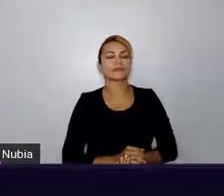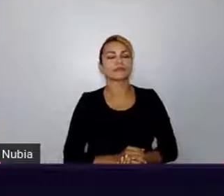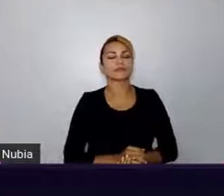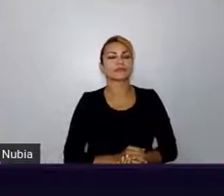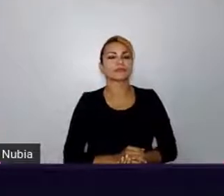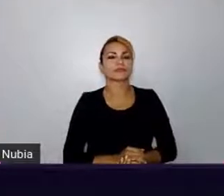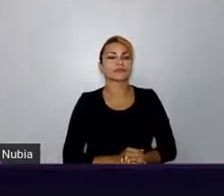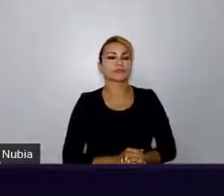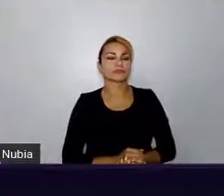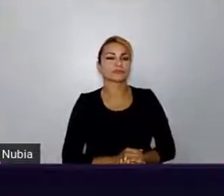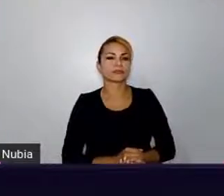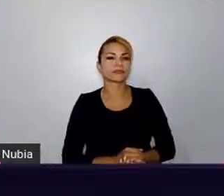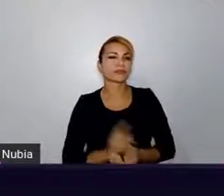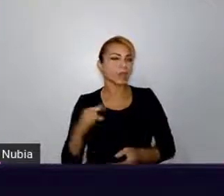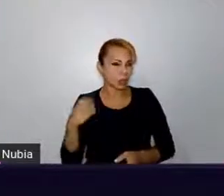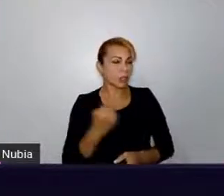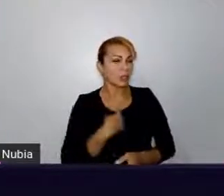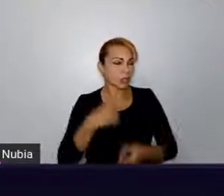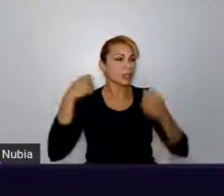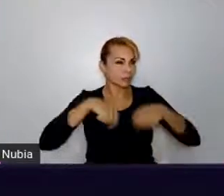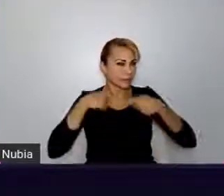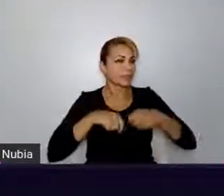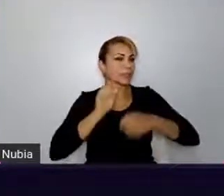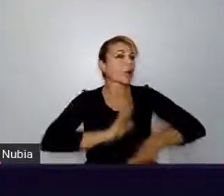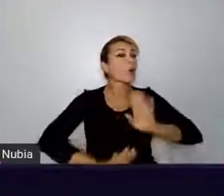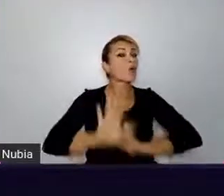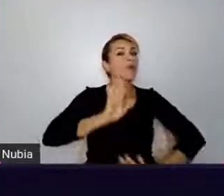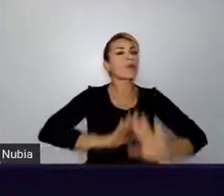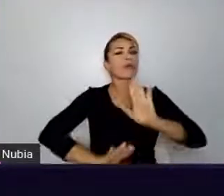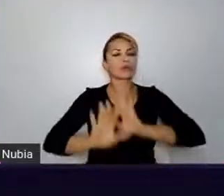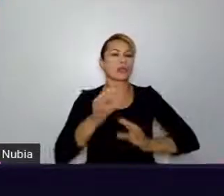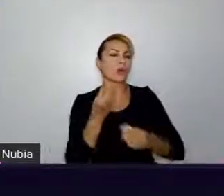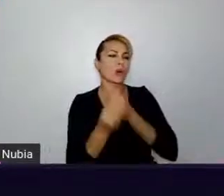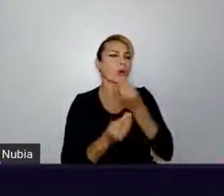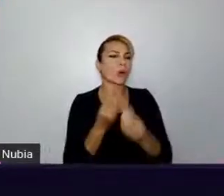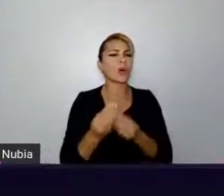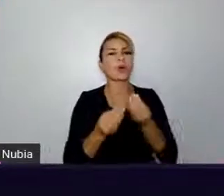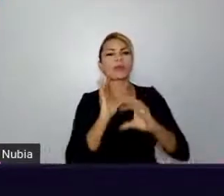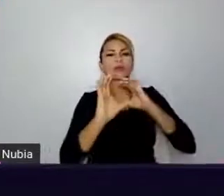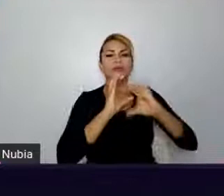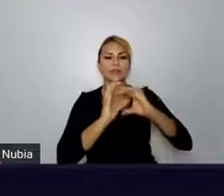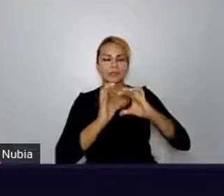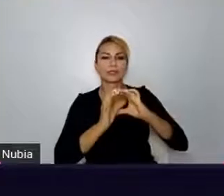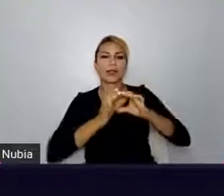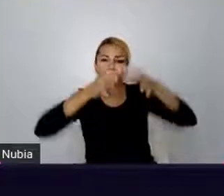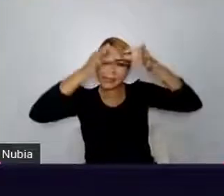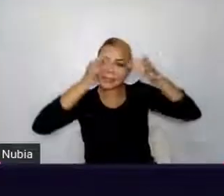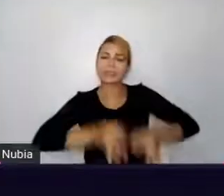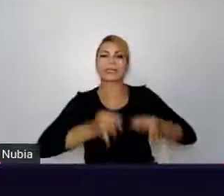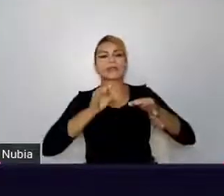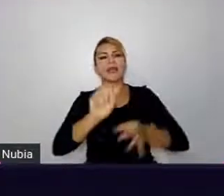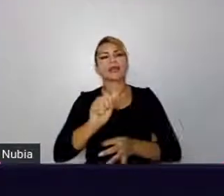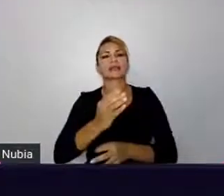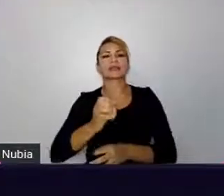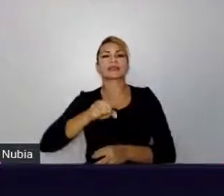E a gente precisa tomar muito cuidado com como a gente se comunica para ser o mais assertivo possível e sair dessas